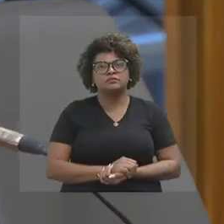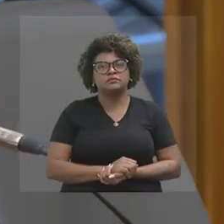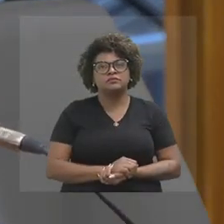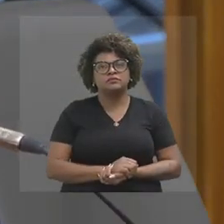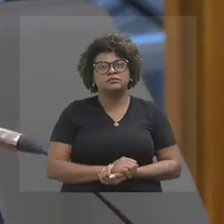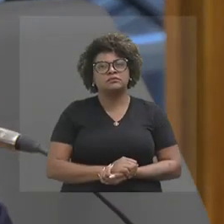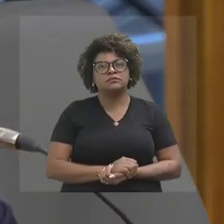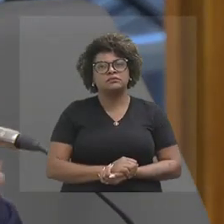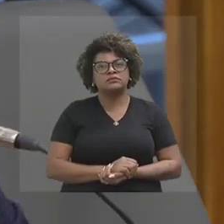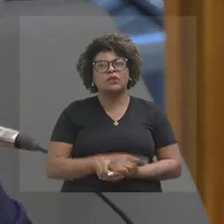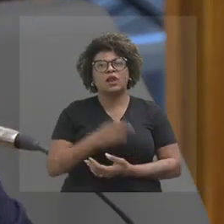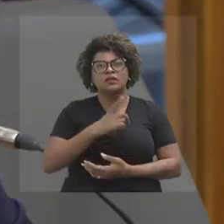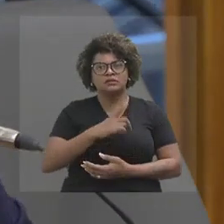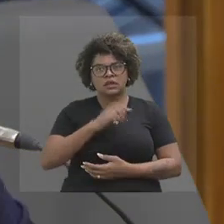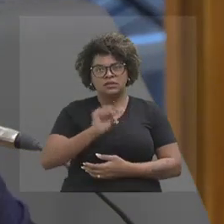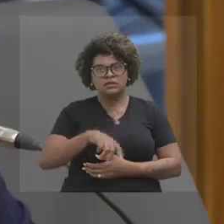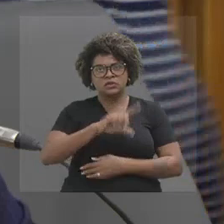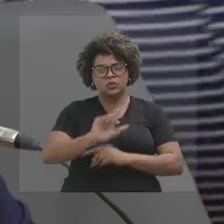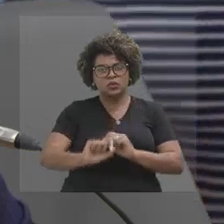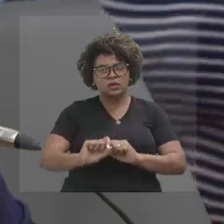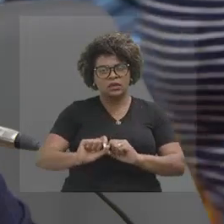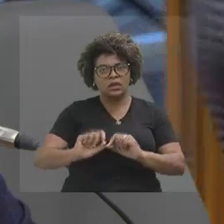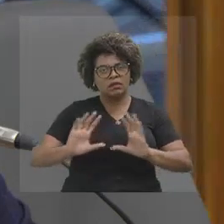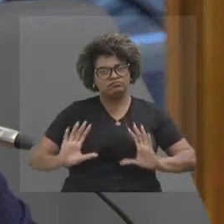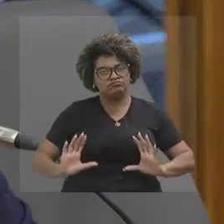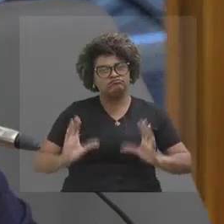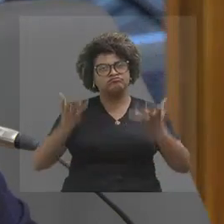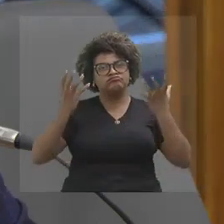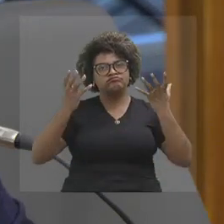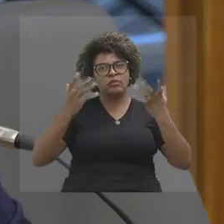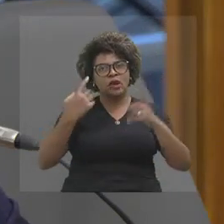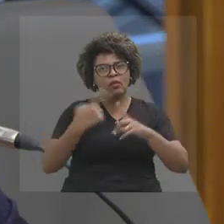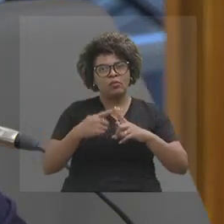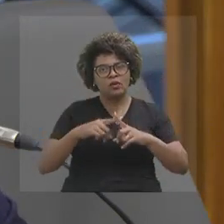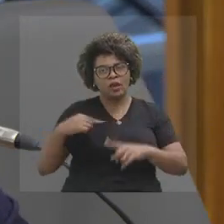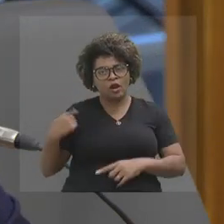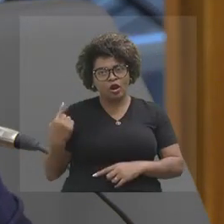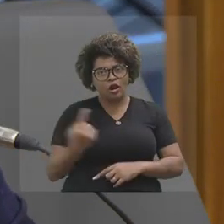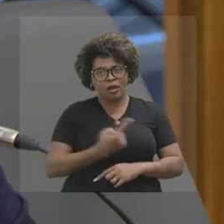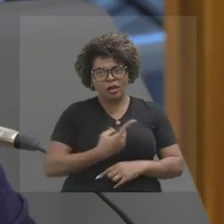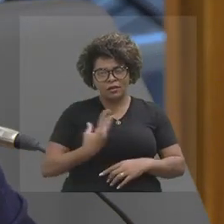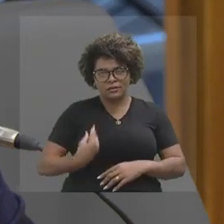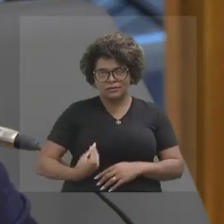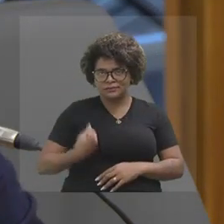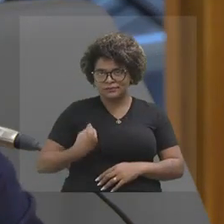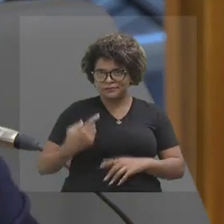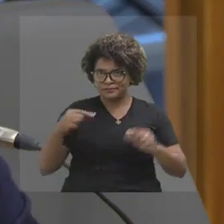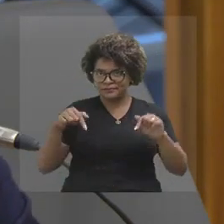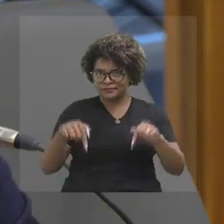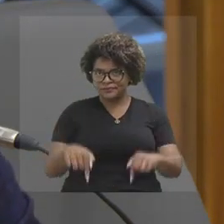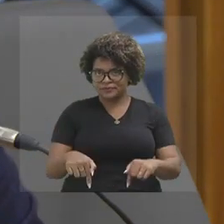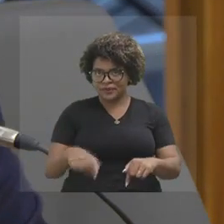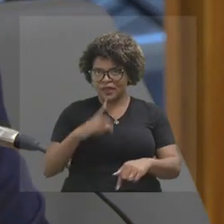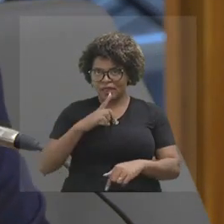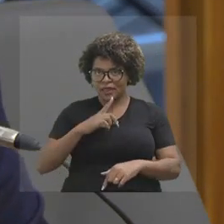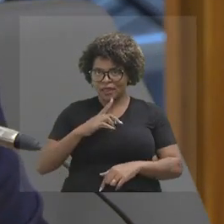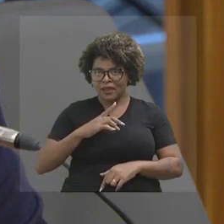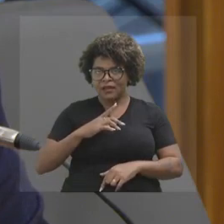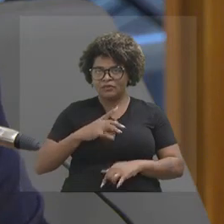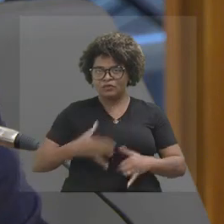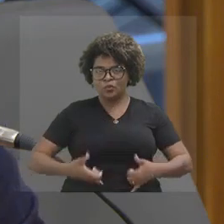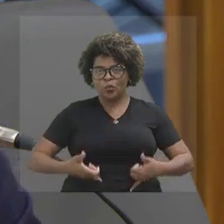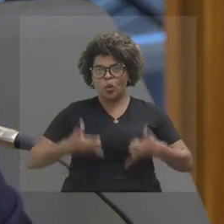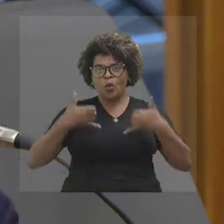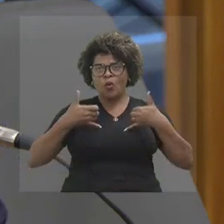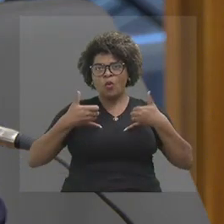o que celebrar. E eu falo que nós que estamos aqui, que viemos aqui, nós temos muito orgulho de dizer, vim